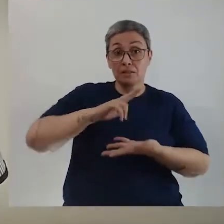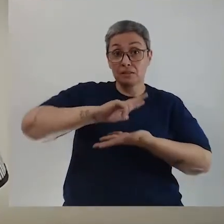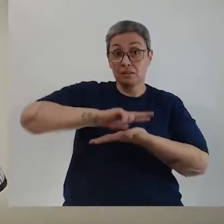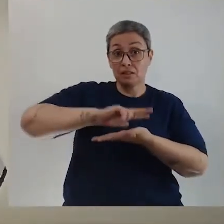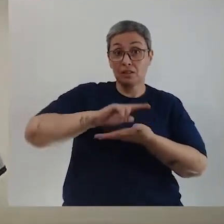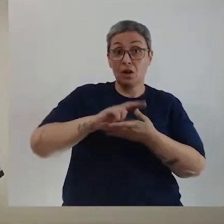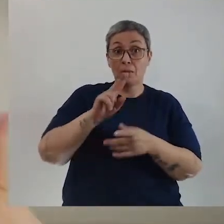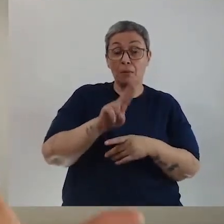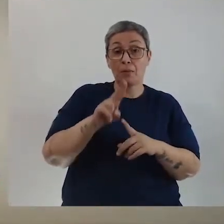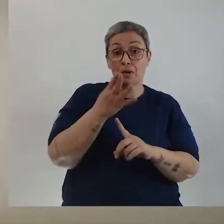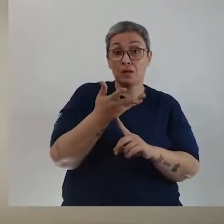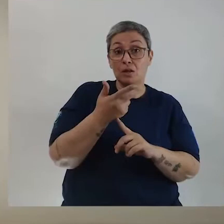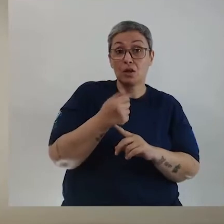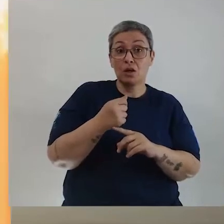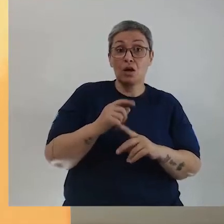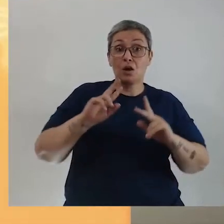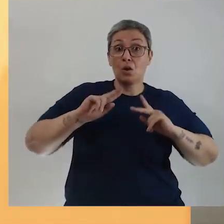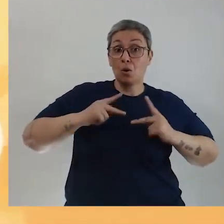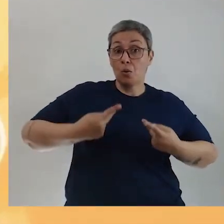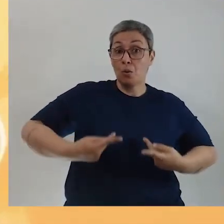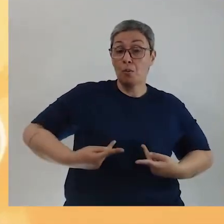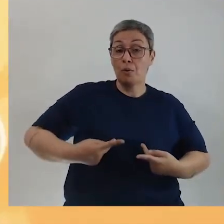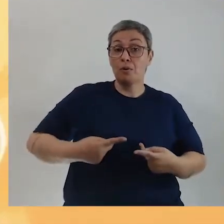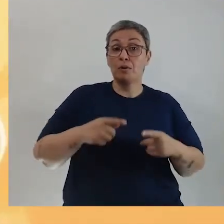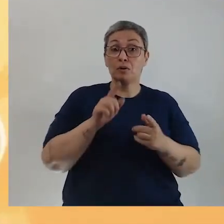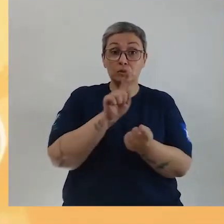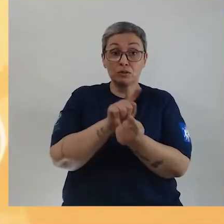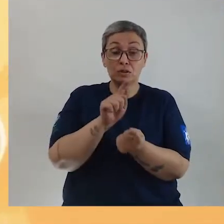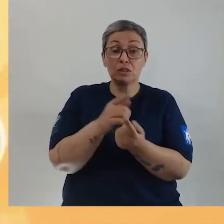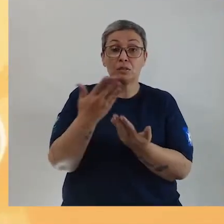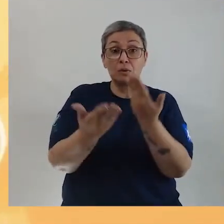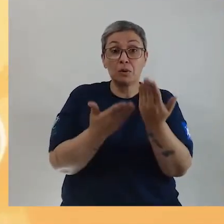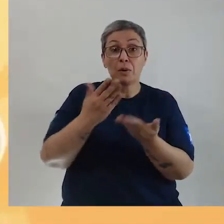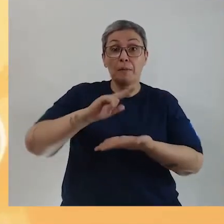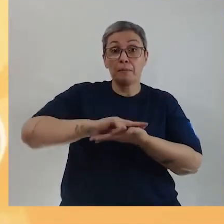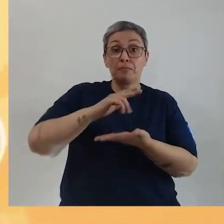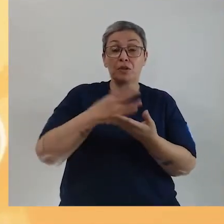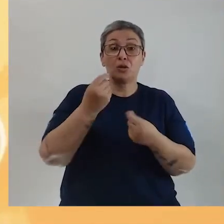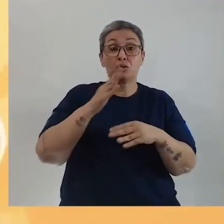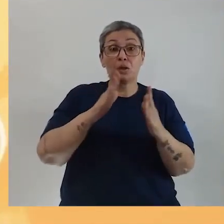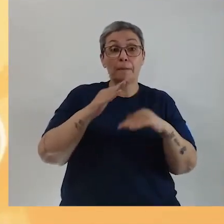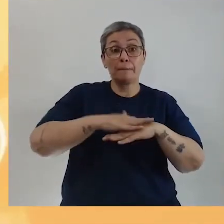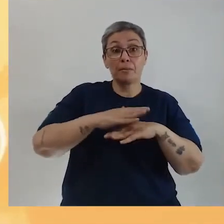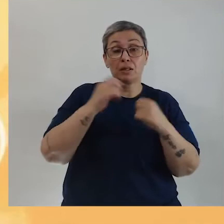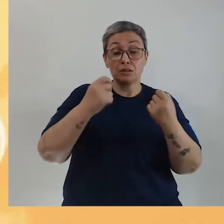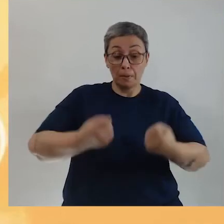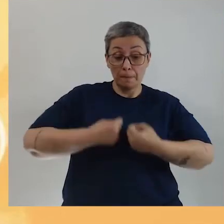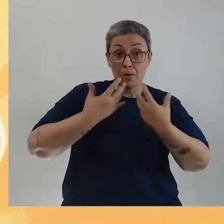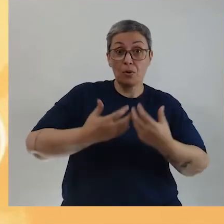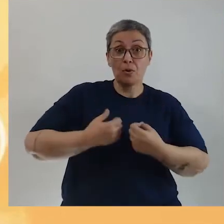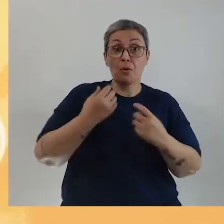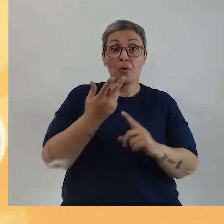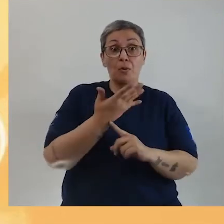psiquiatra que, através da arte, ela humanizou o tratamento psiquiátrico no Brasil. Porque ela conseguia fazer com que os pacientes